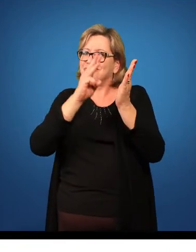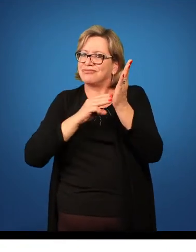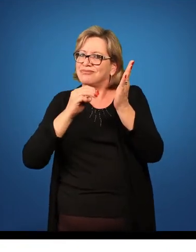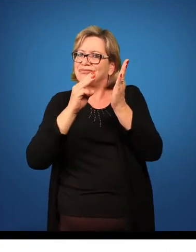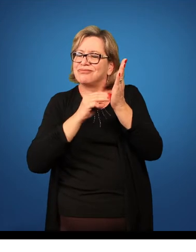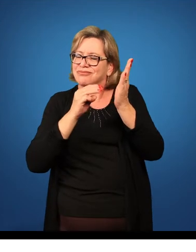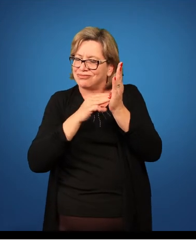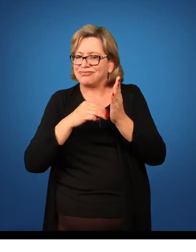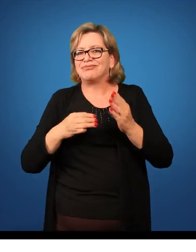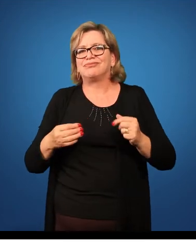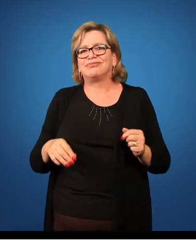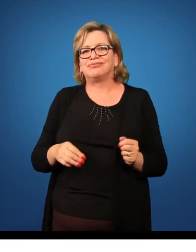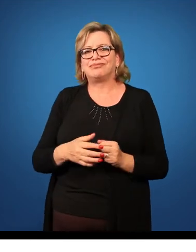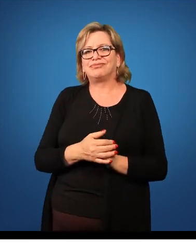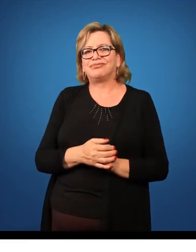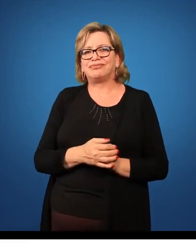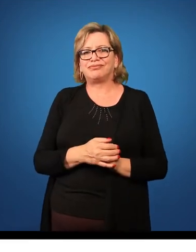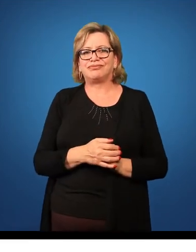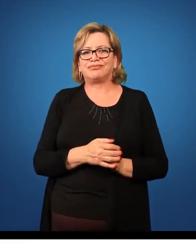metodologia.